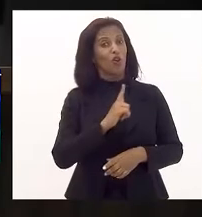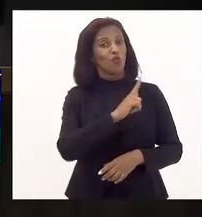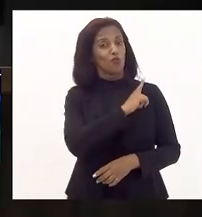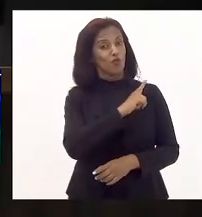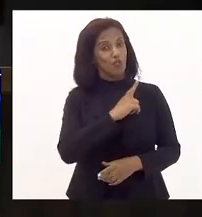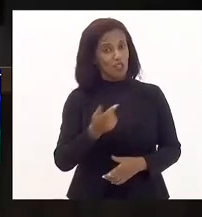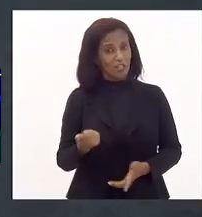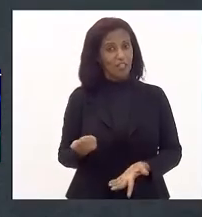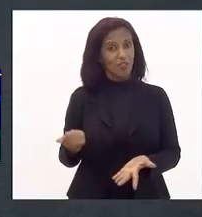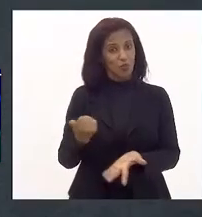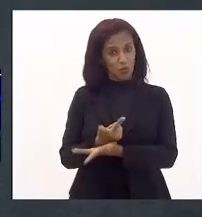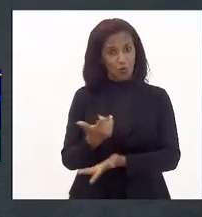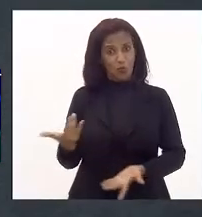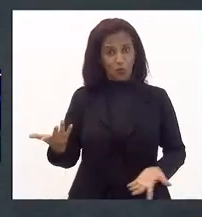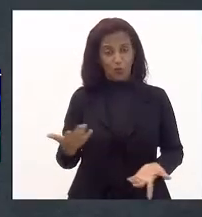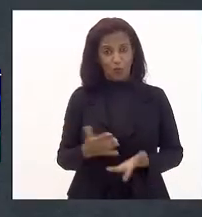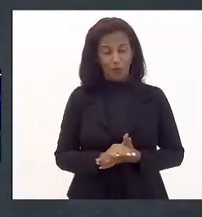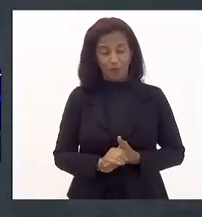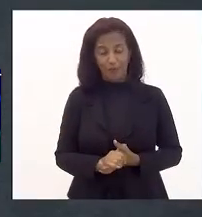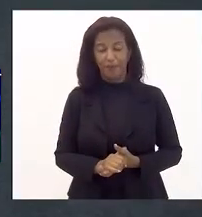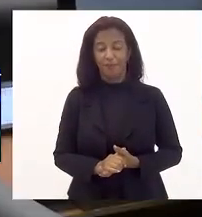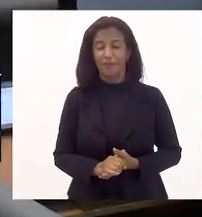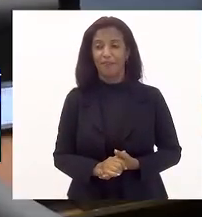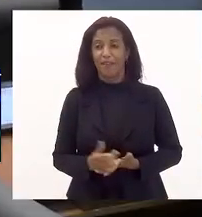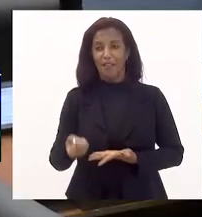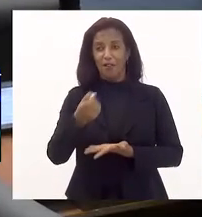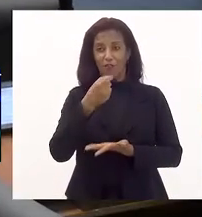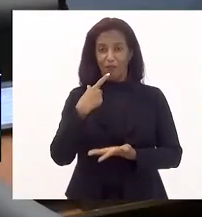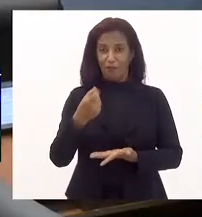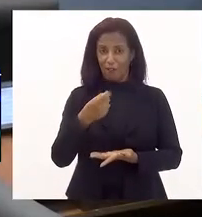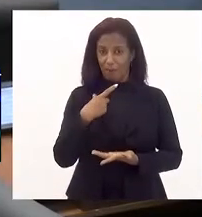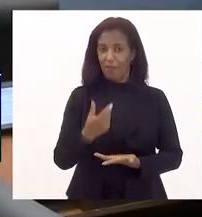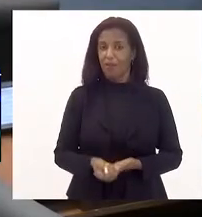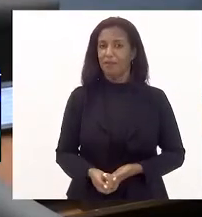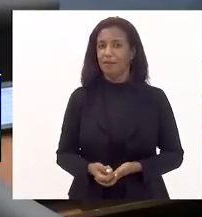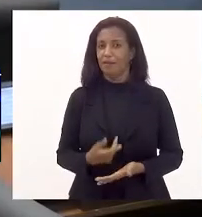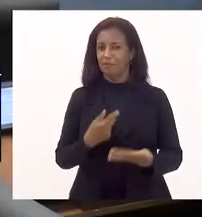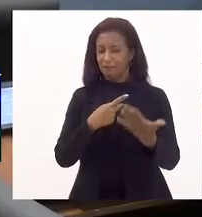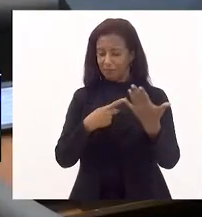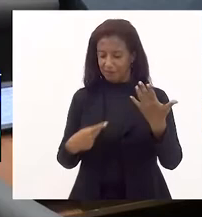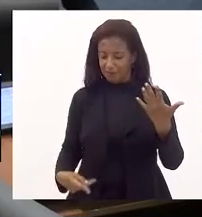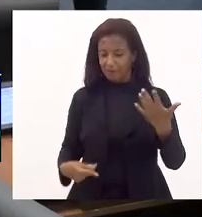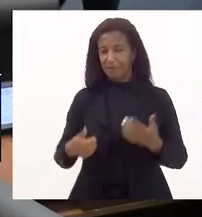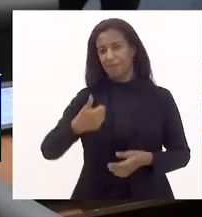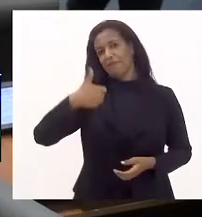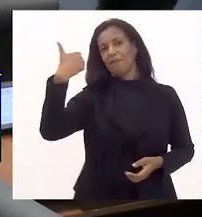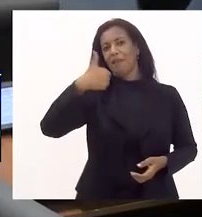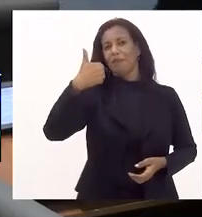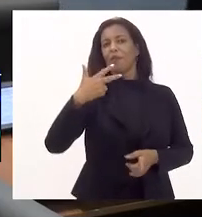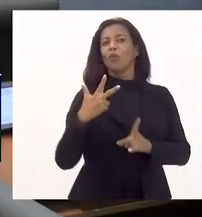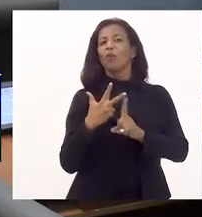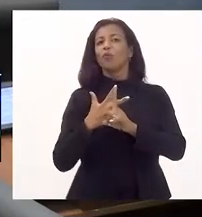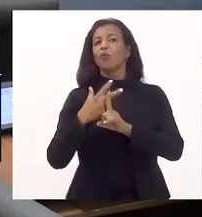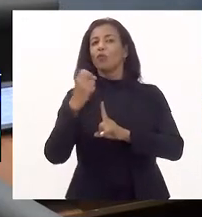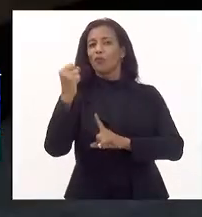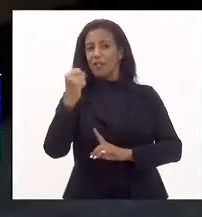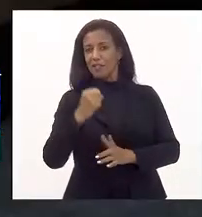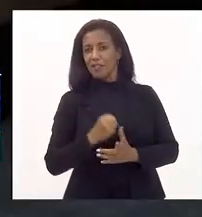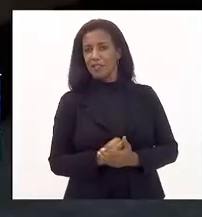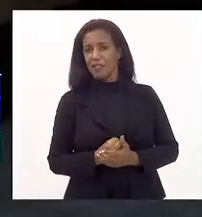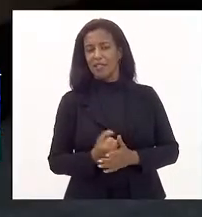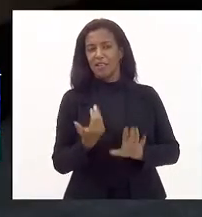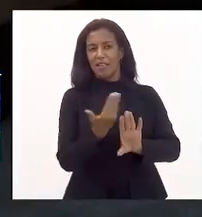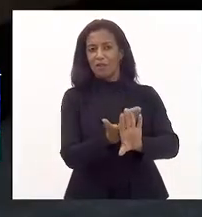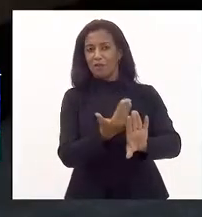Iguaçu não compra. O senhor presidente. Drogaria, farmácia. Presidente, deixa eu falar com o senhor. Primeiro que, quando eu ganhei a eleição, eu me afastei de todas as